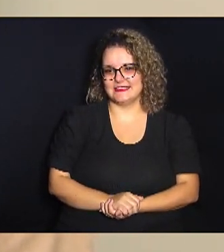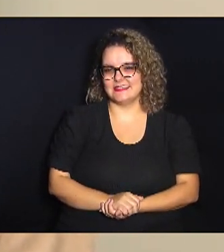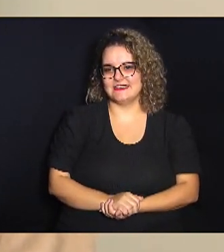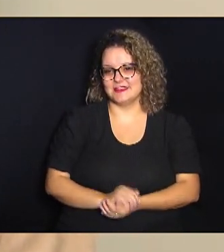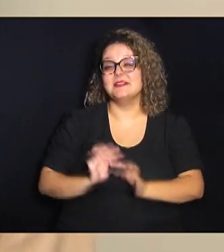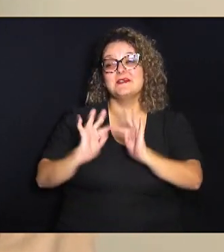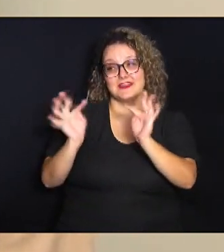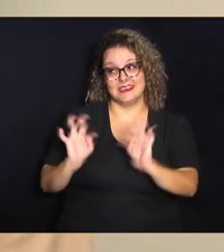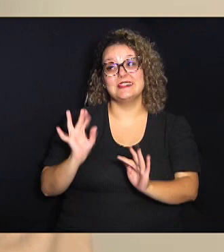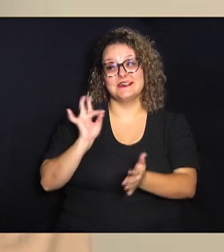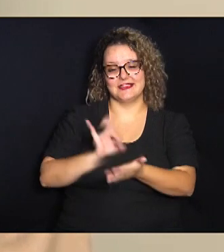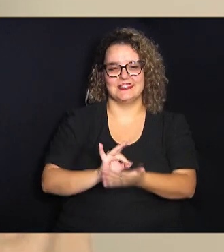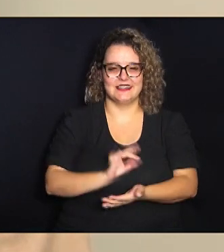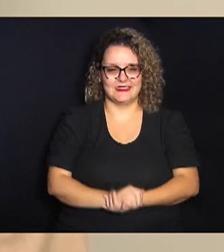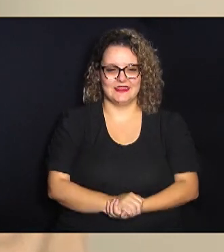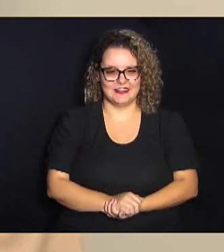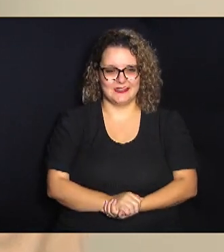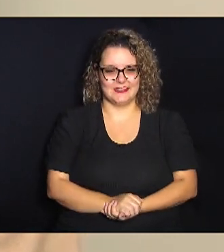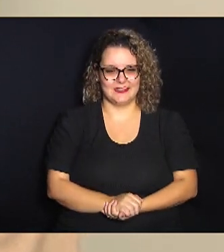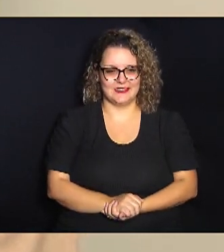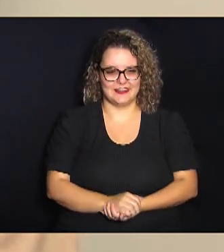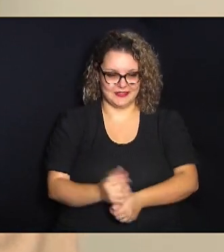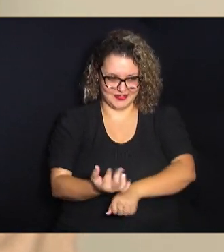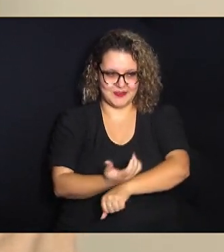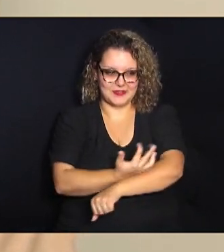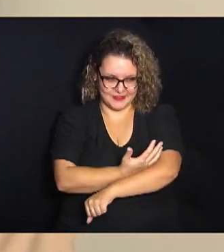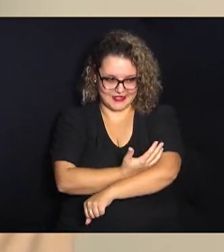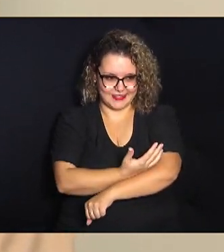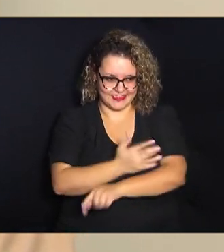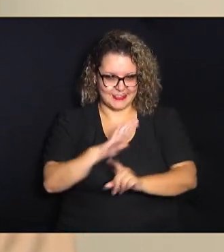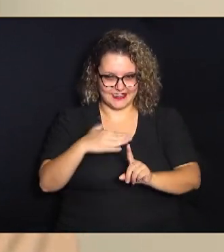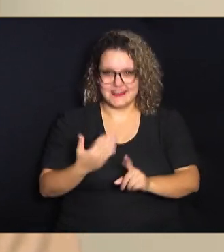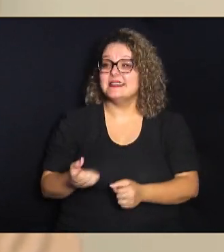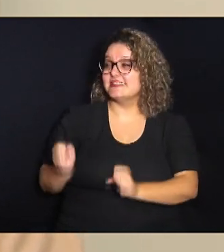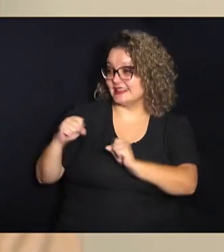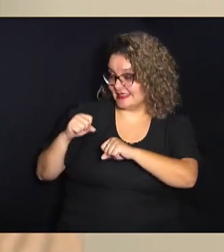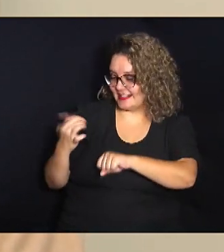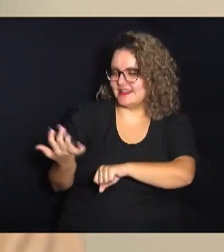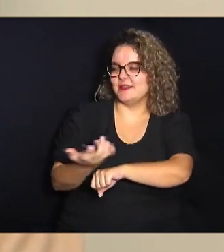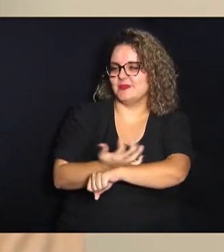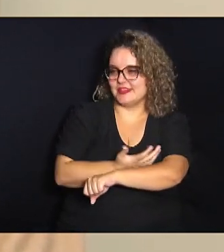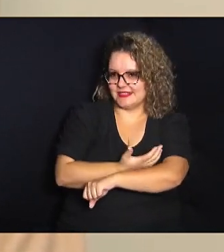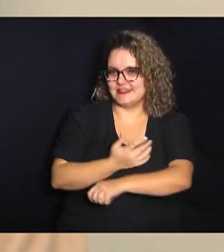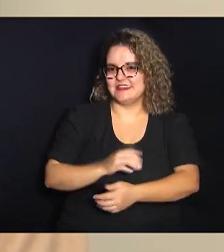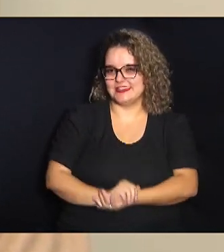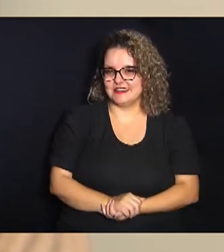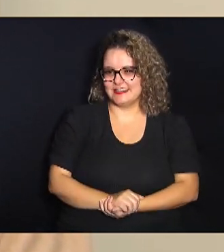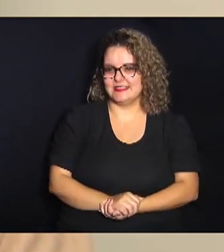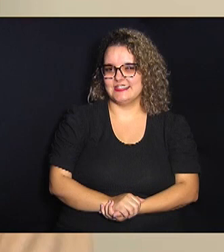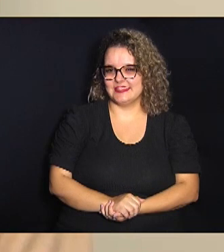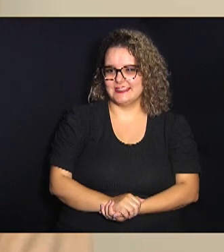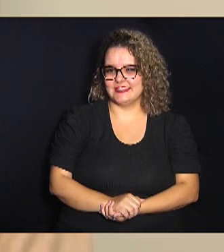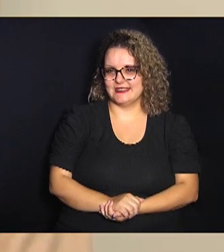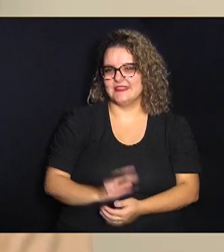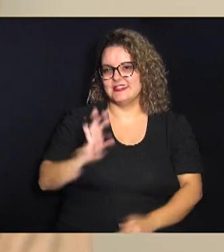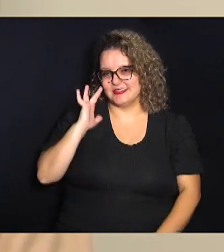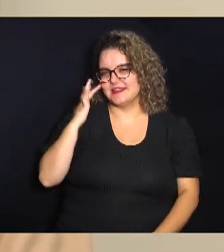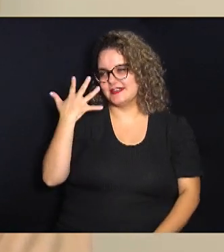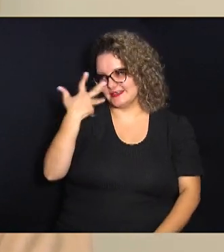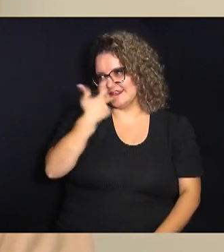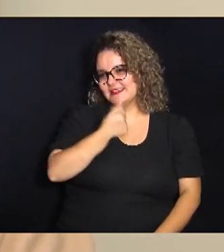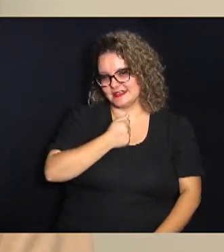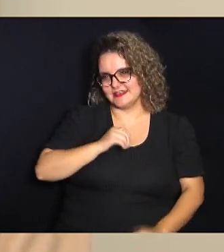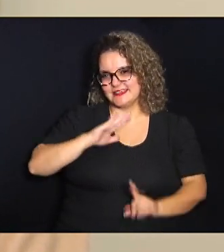mesmo. Ficou emocionada aqui com a homenagem. emocionada, muito. Eu achei muito lindo a